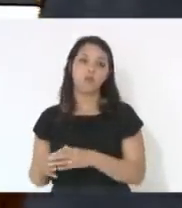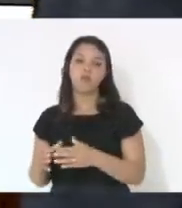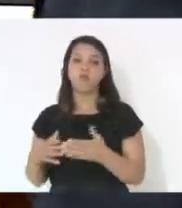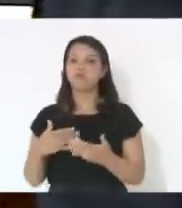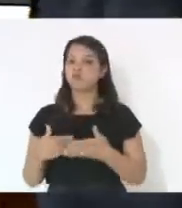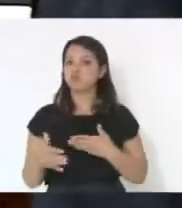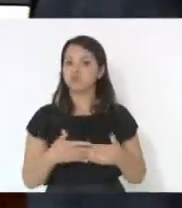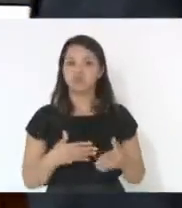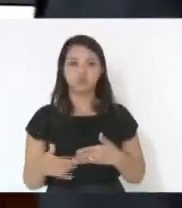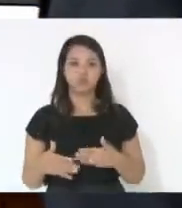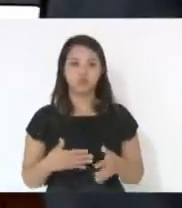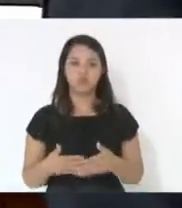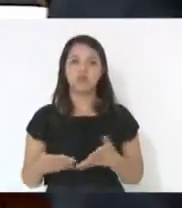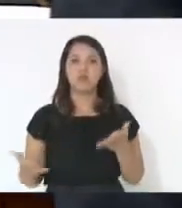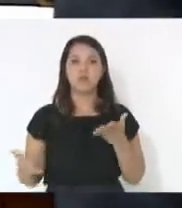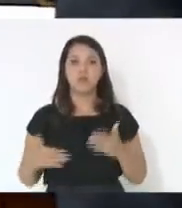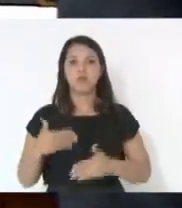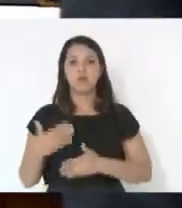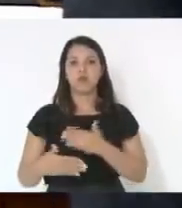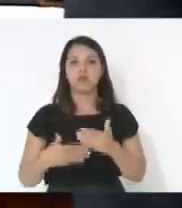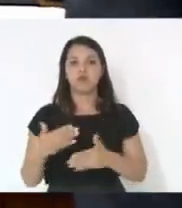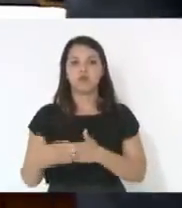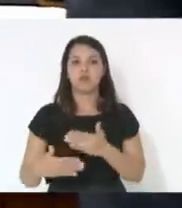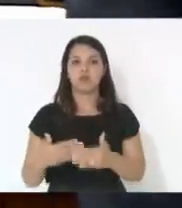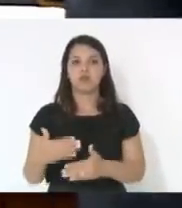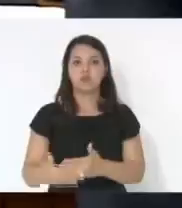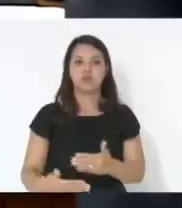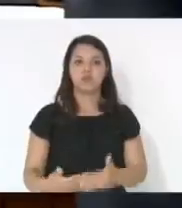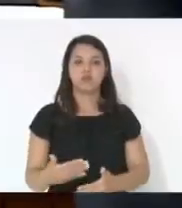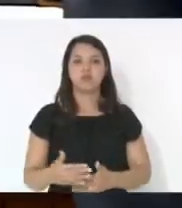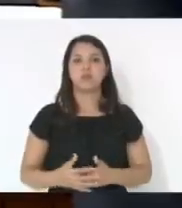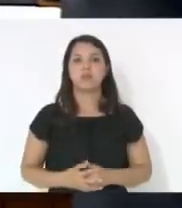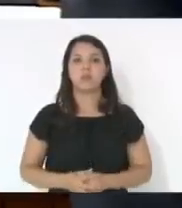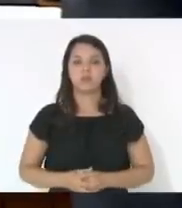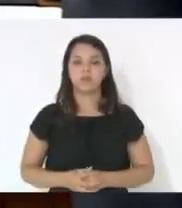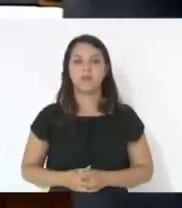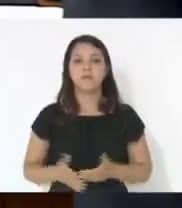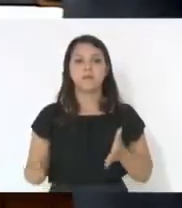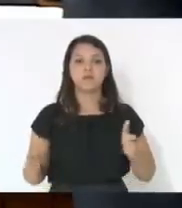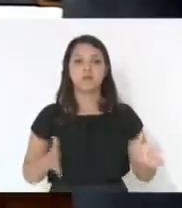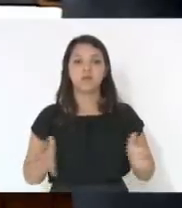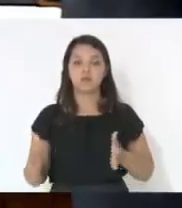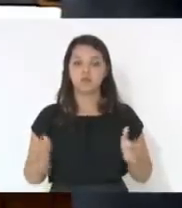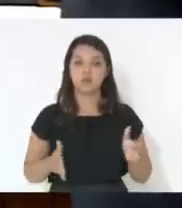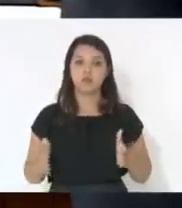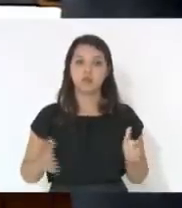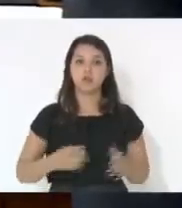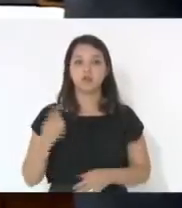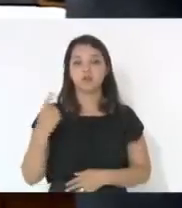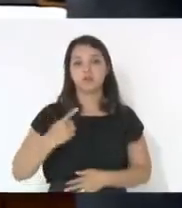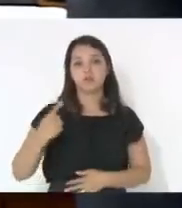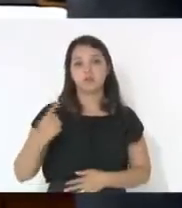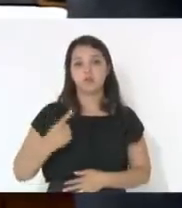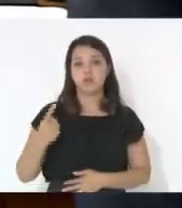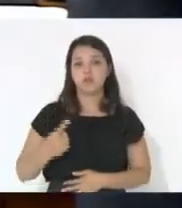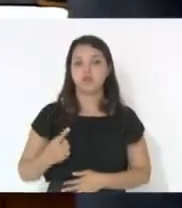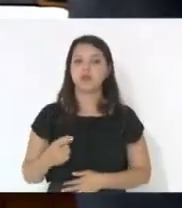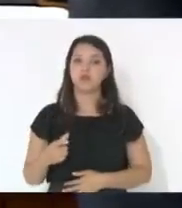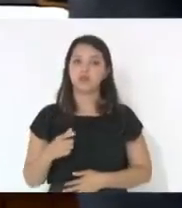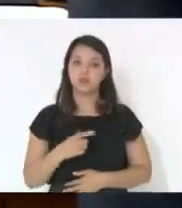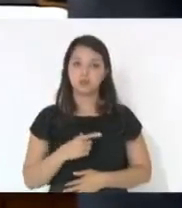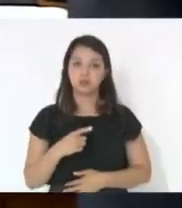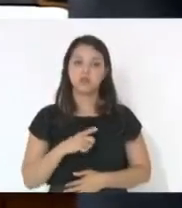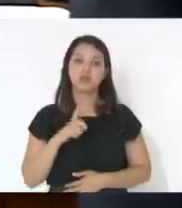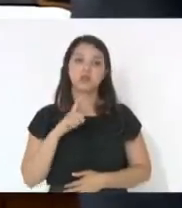momento de transição e não se coloca essa questão nesse momento como primeiro lugar, acabamos, inclusive, de ter